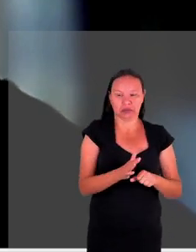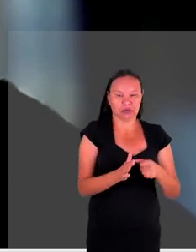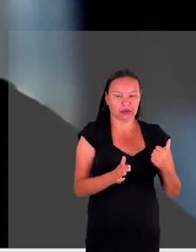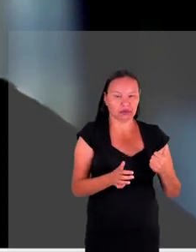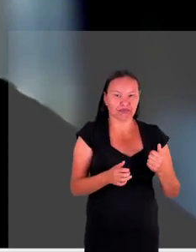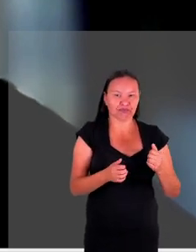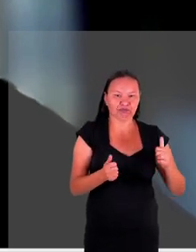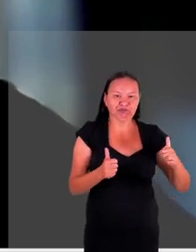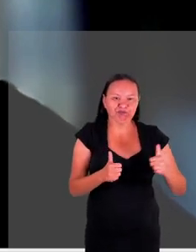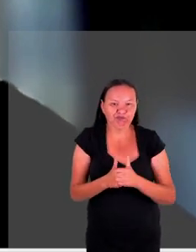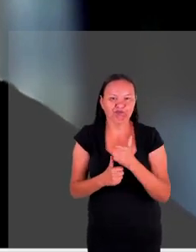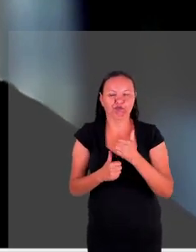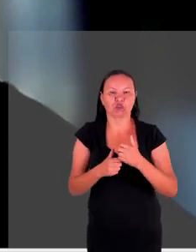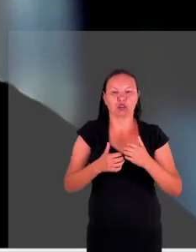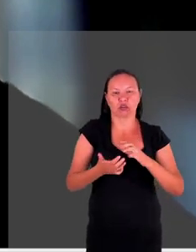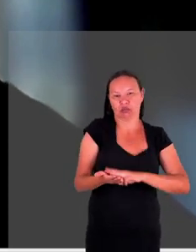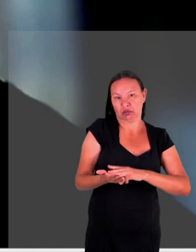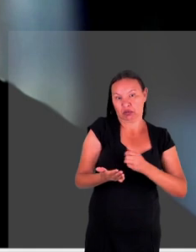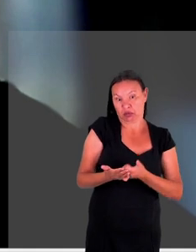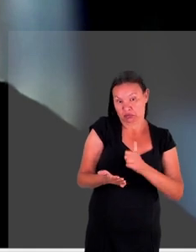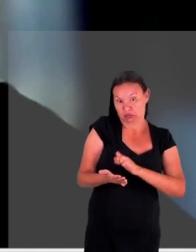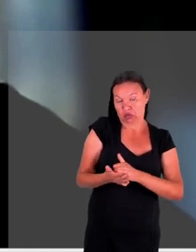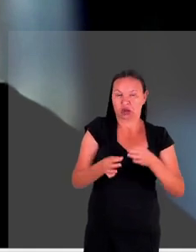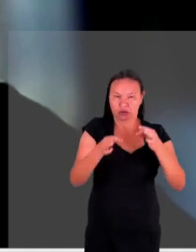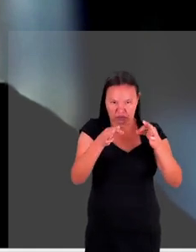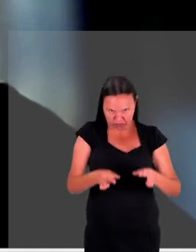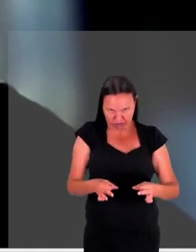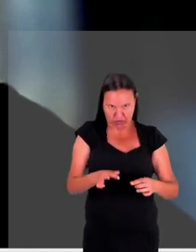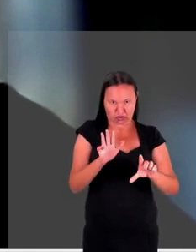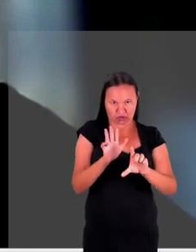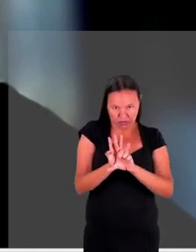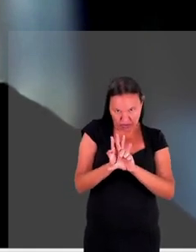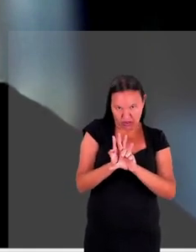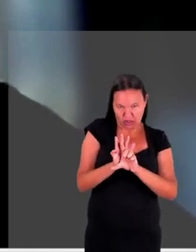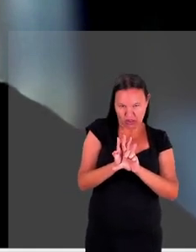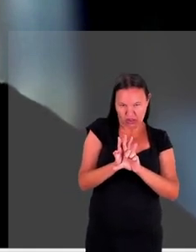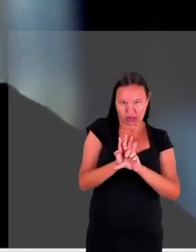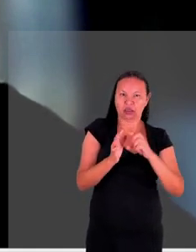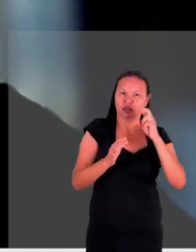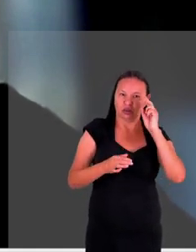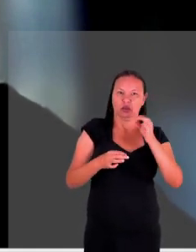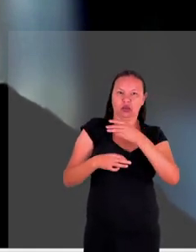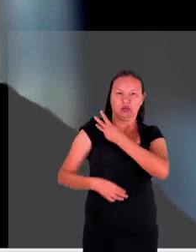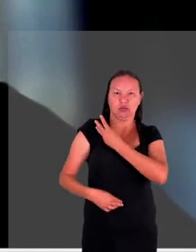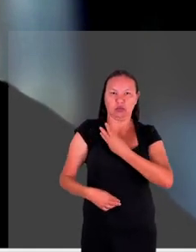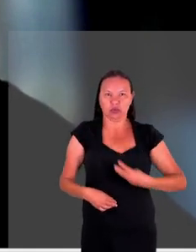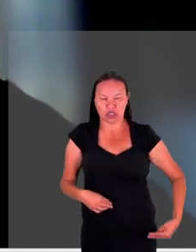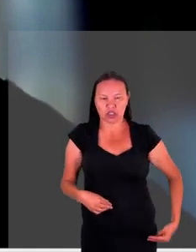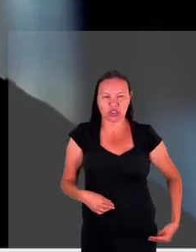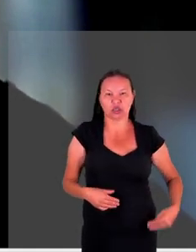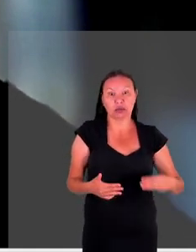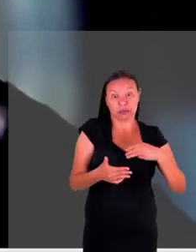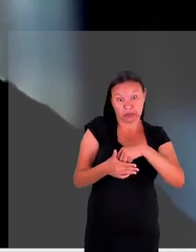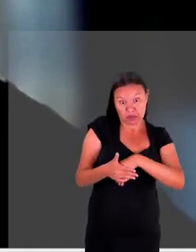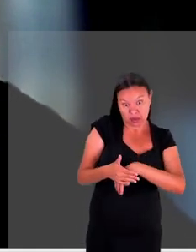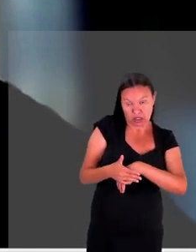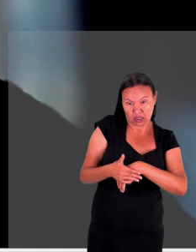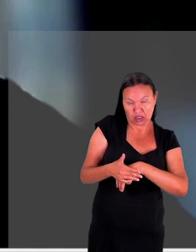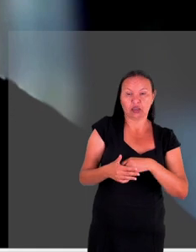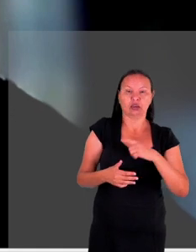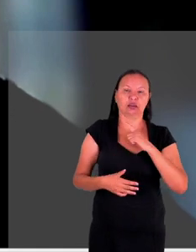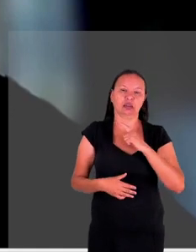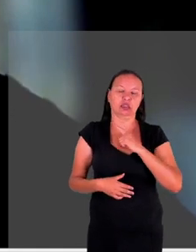acontece na hora que a gente vai traduzir isso para leis para regulamentos para políticas internas de que